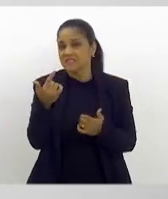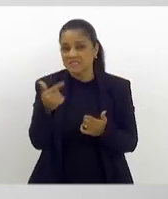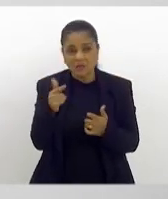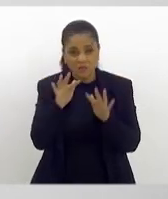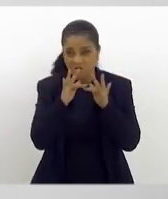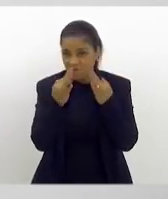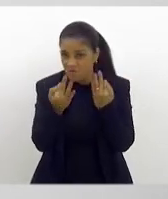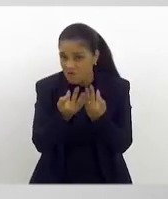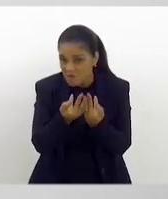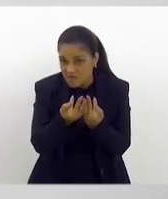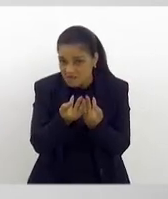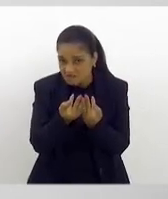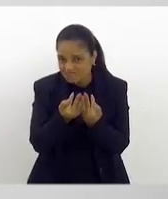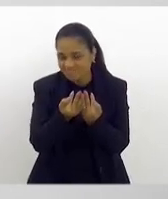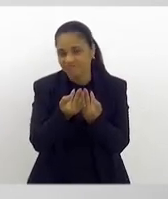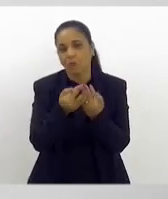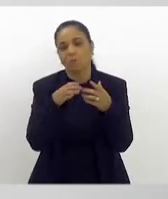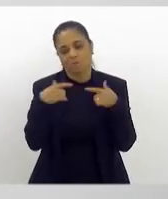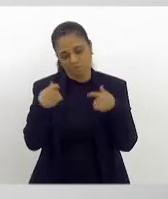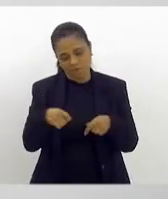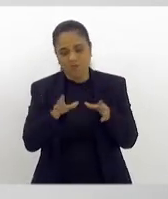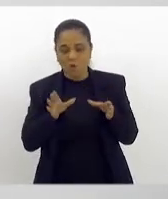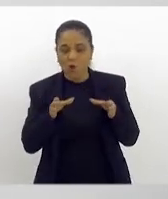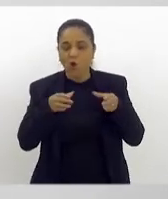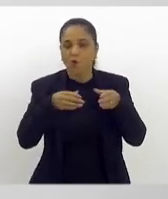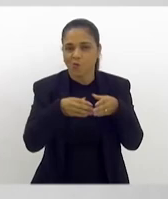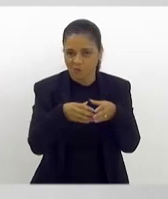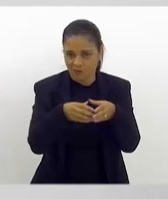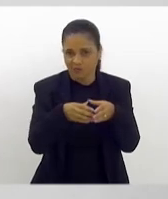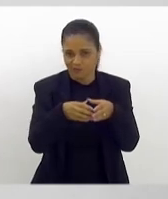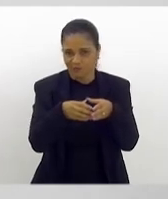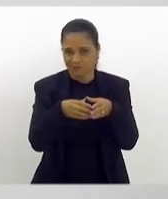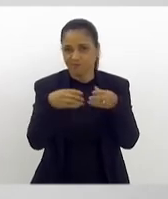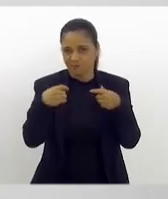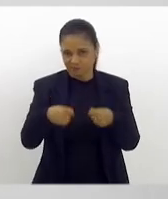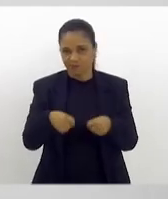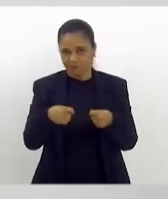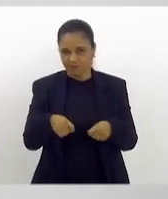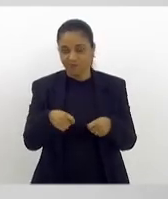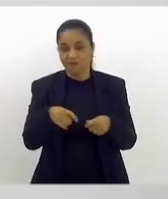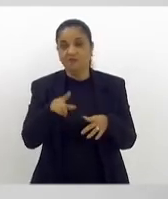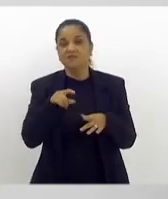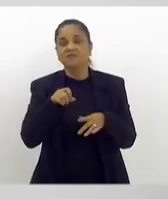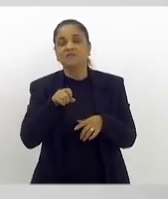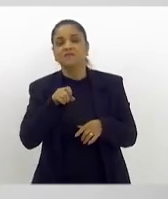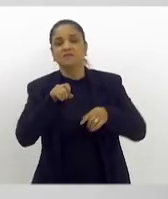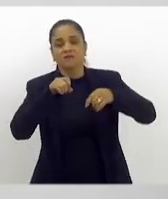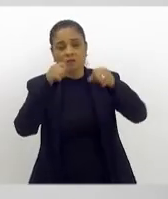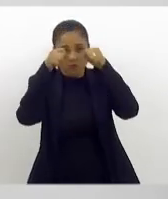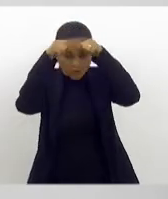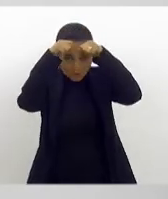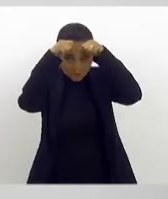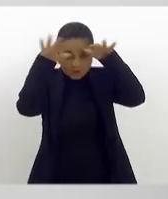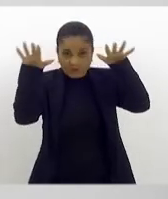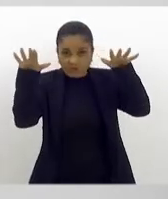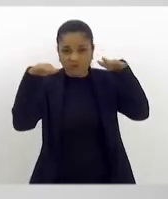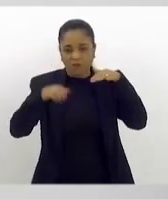comunidade. Se o autista crescer